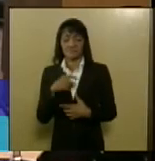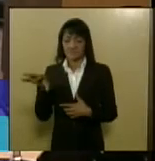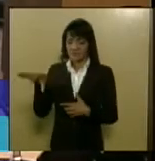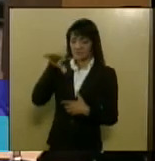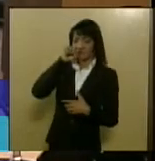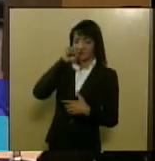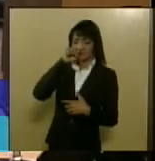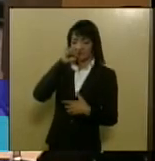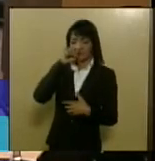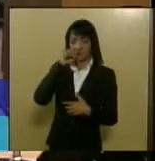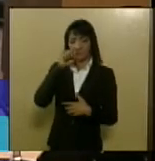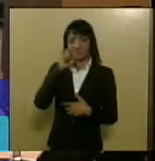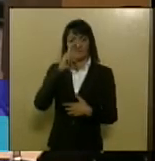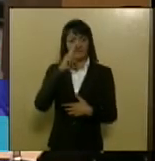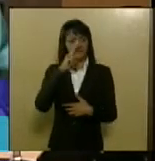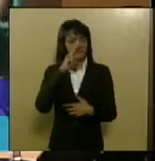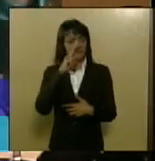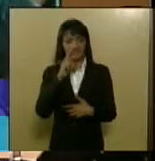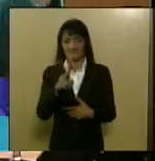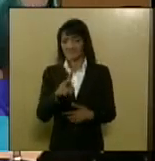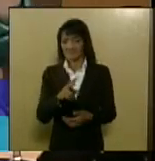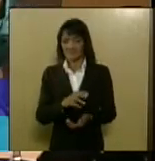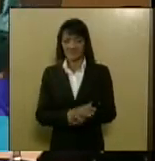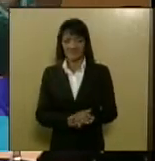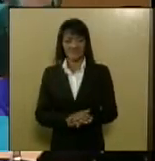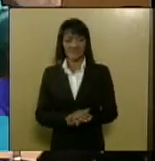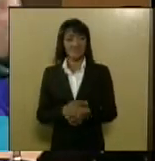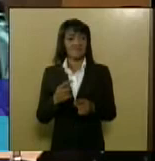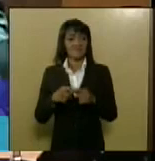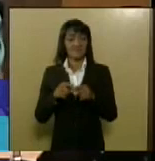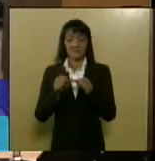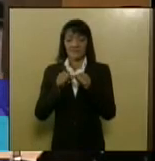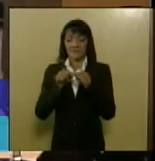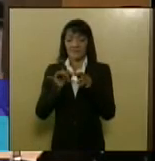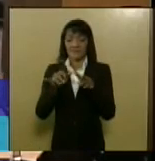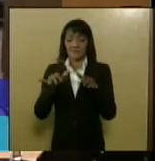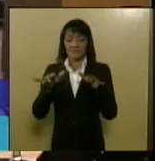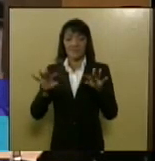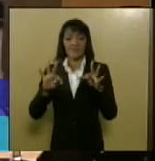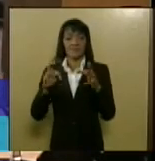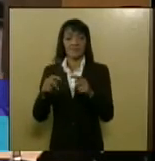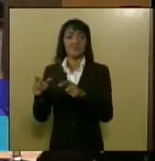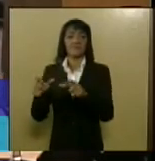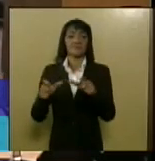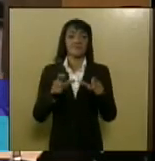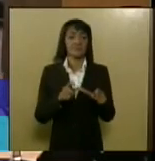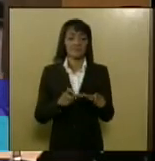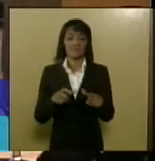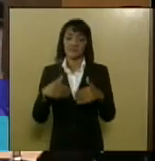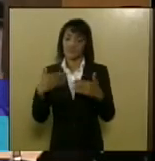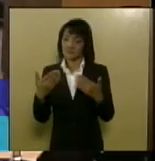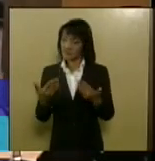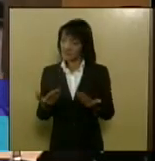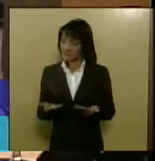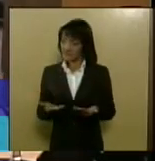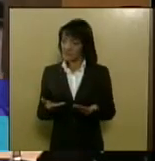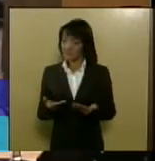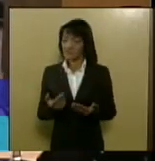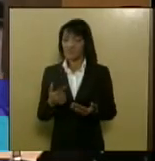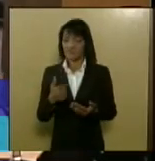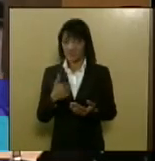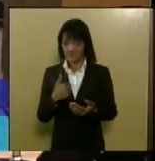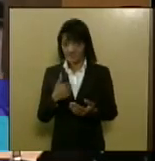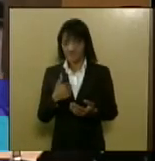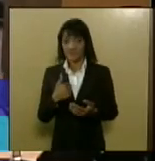aquele cheiro que se espalha por todos os ambientes então eu fico assim